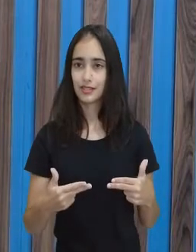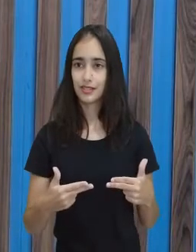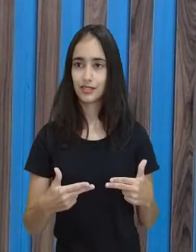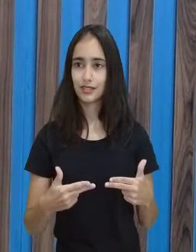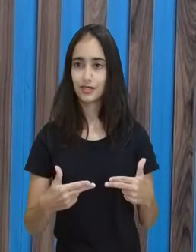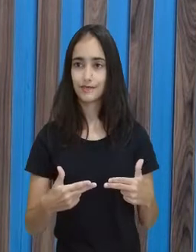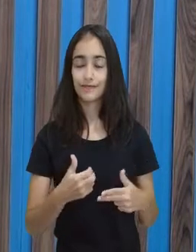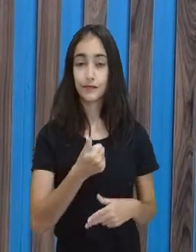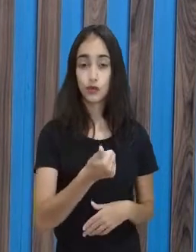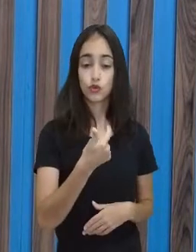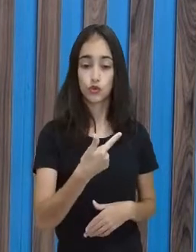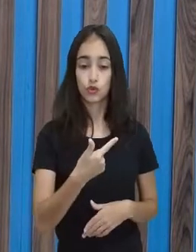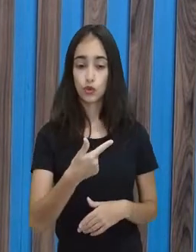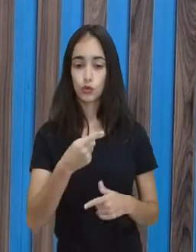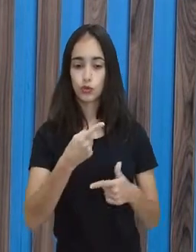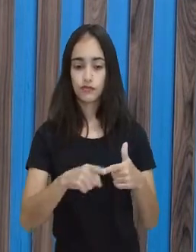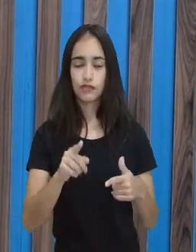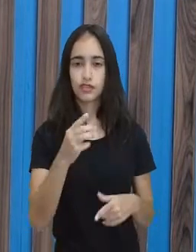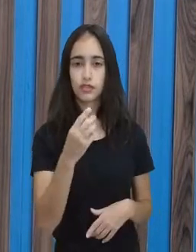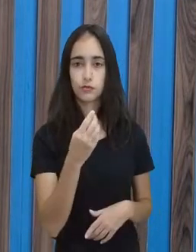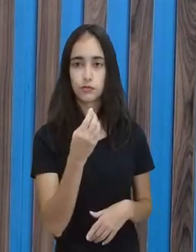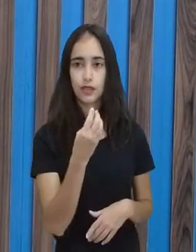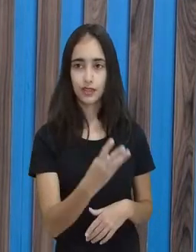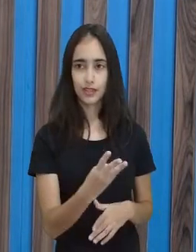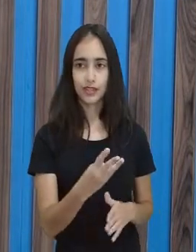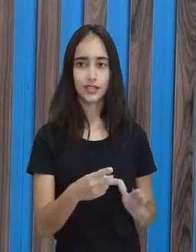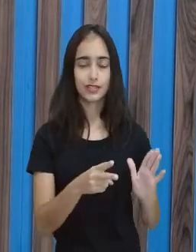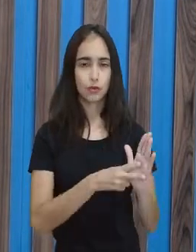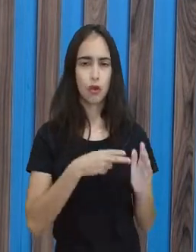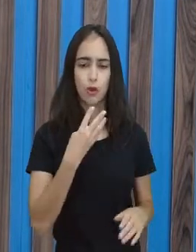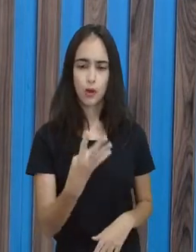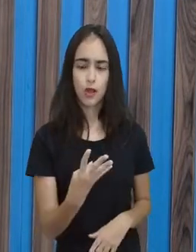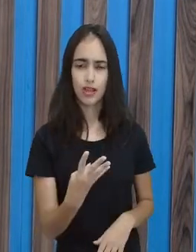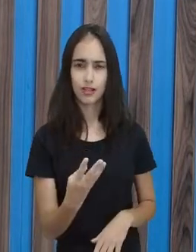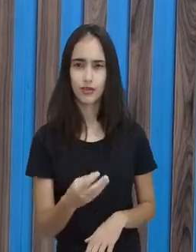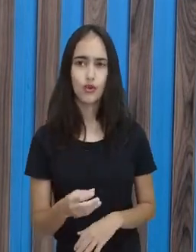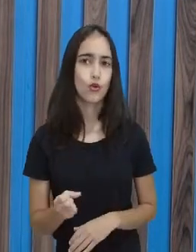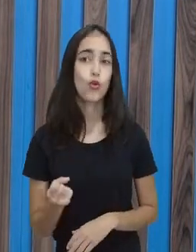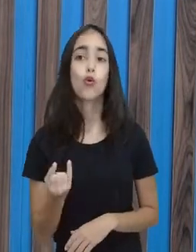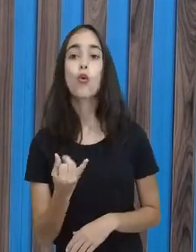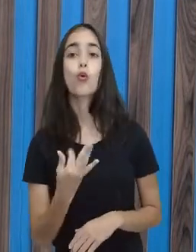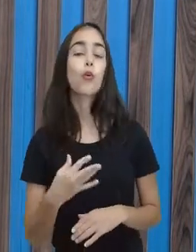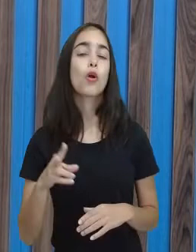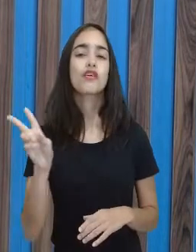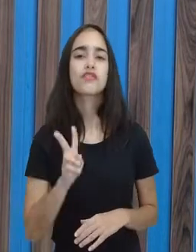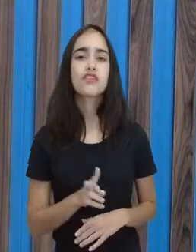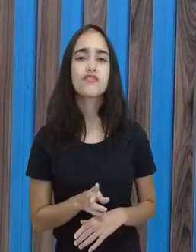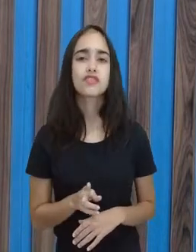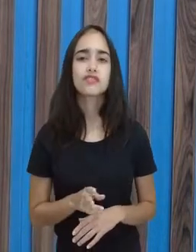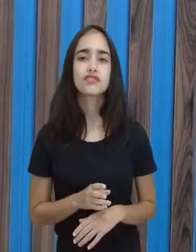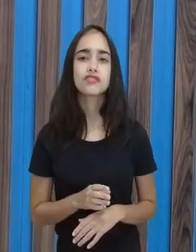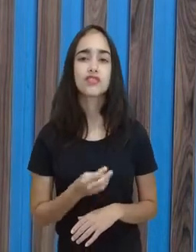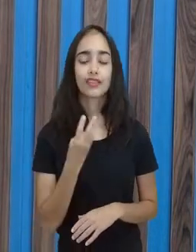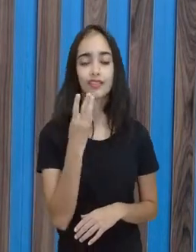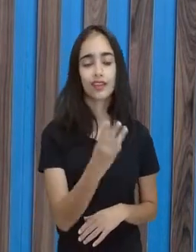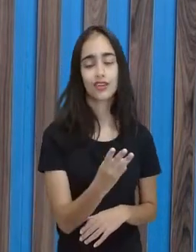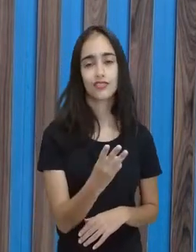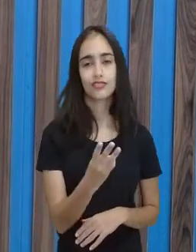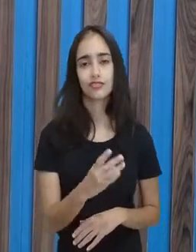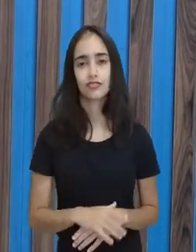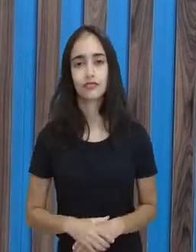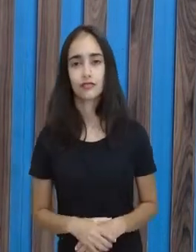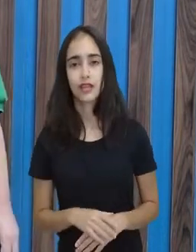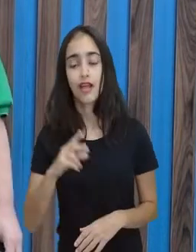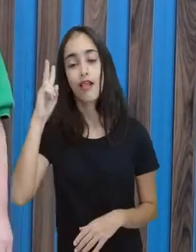Olha aqui, gente. Um, dois, três, quatro. Quantas vezes? Uma, duas, três. Lembra o que